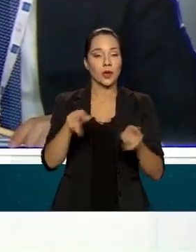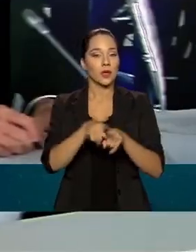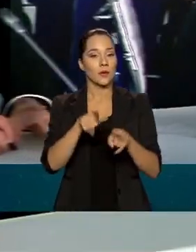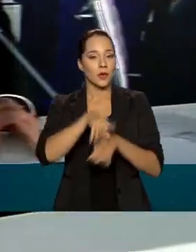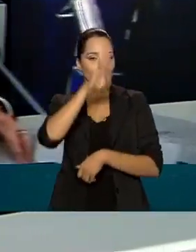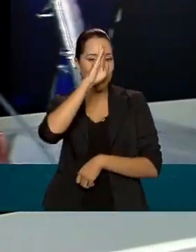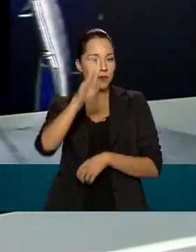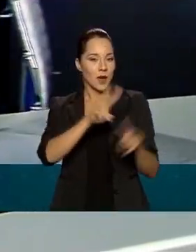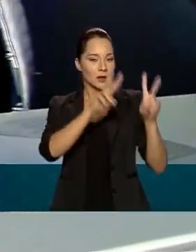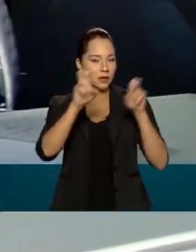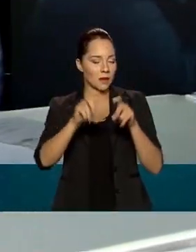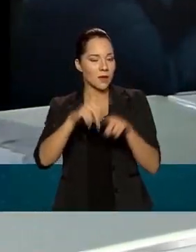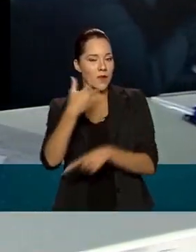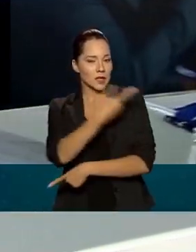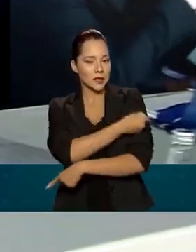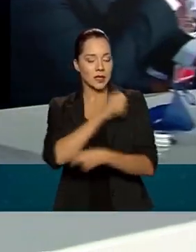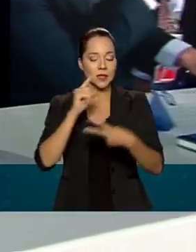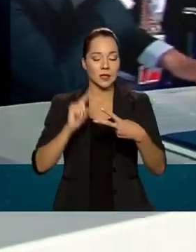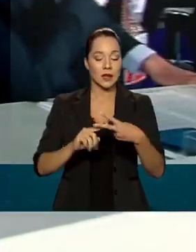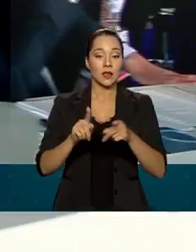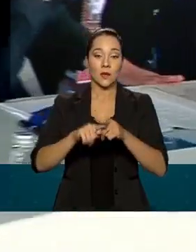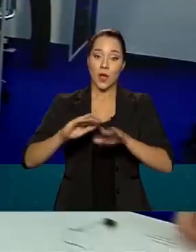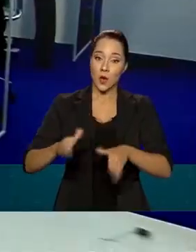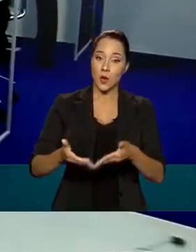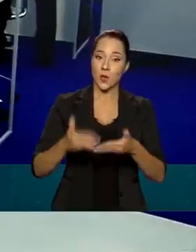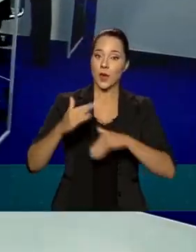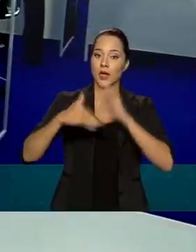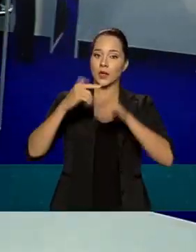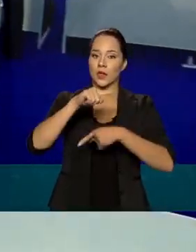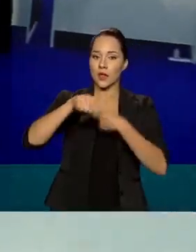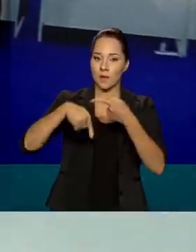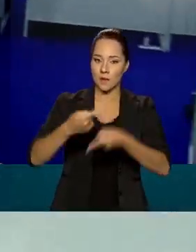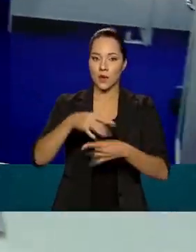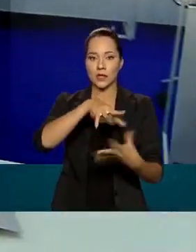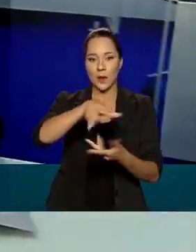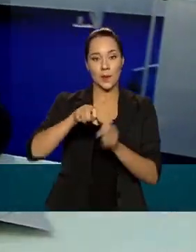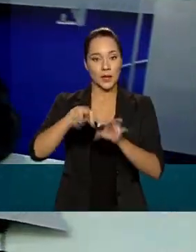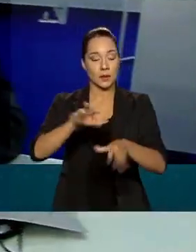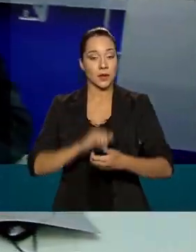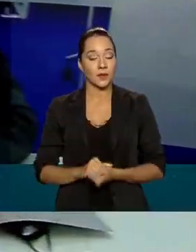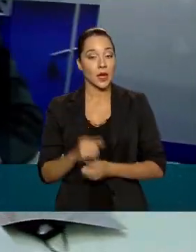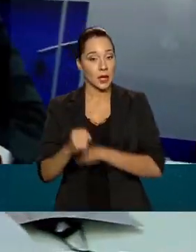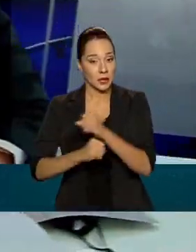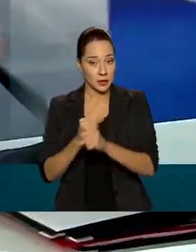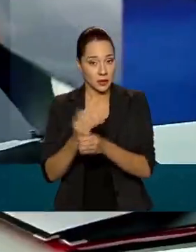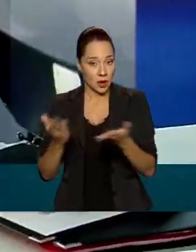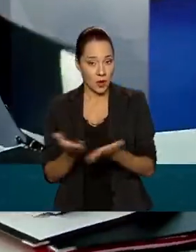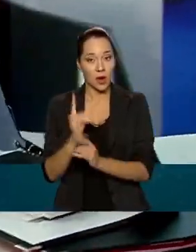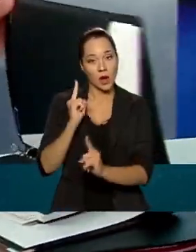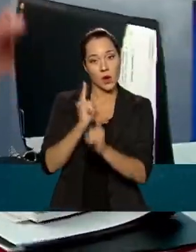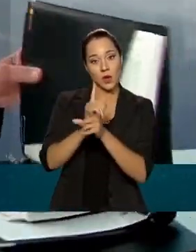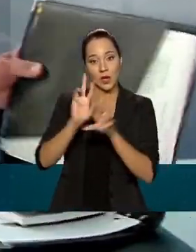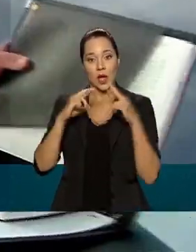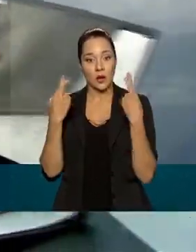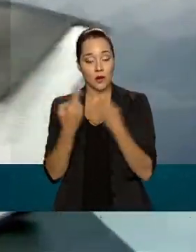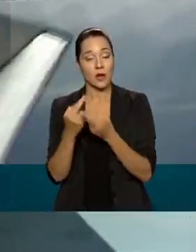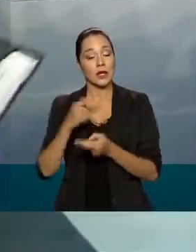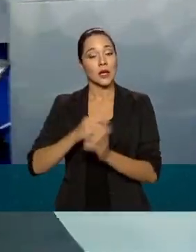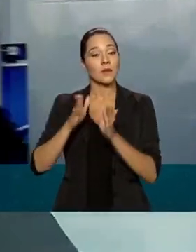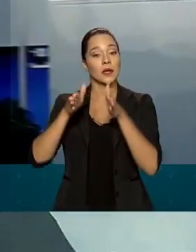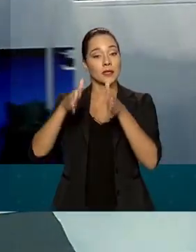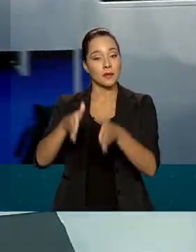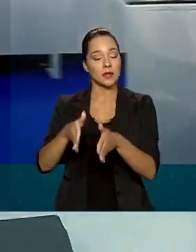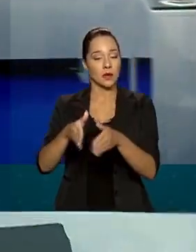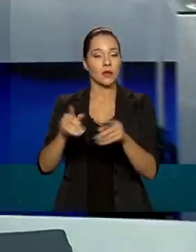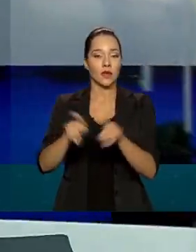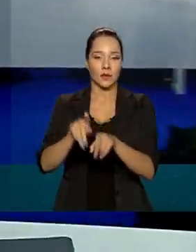principais temas foram vacinas e a recuperação pós-pandemia. Este ano, o Encontro de Cúpula conta com a participação,